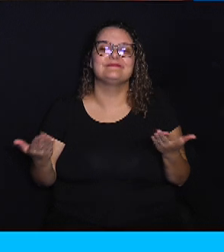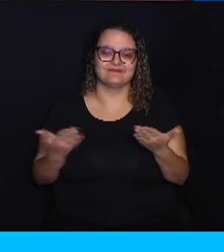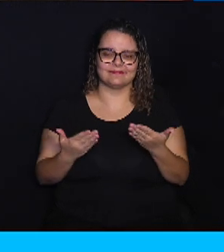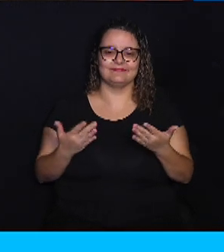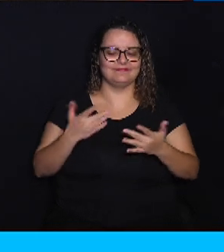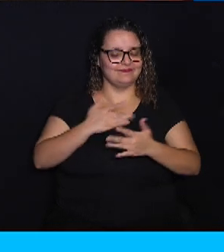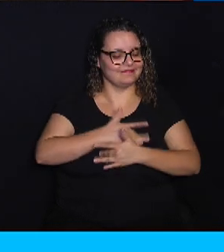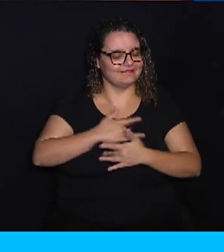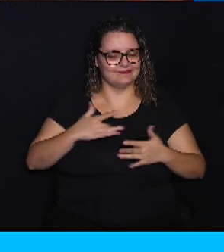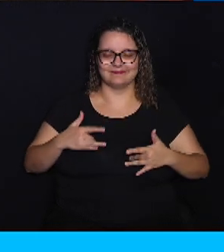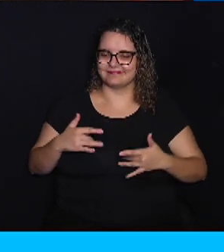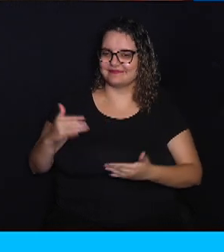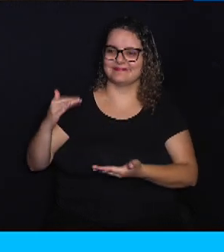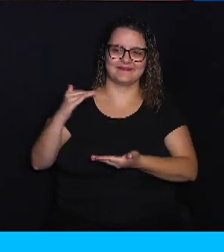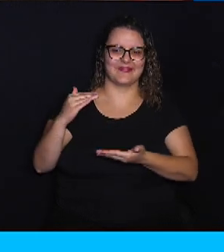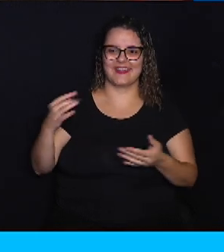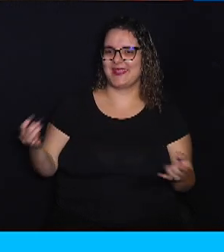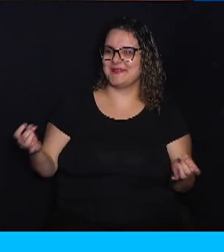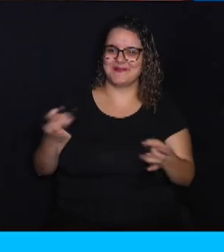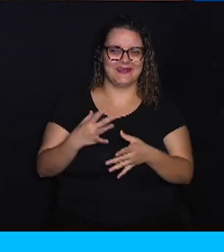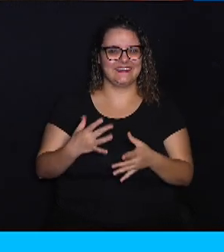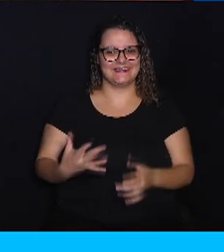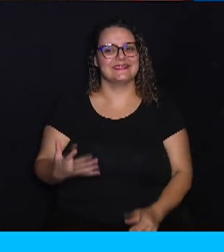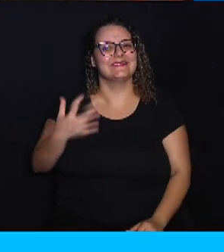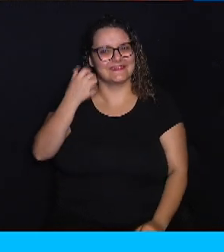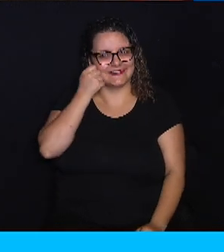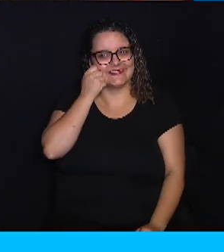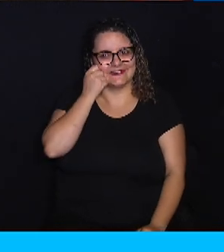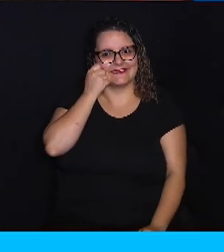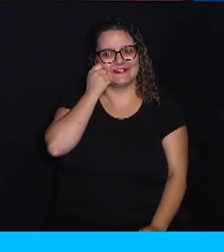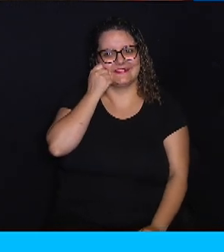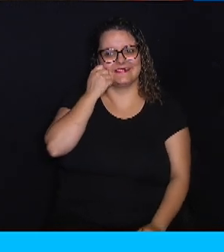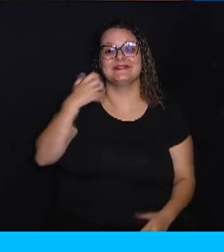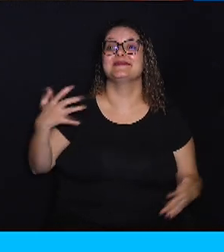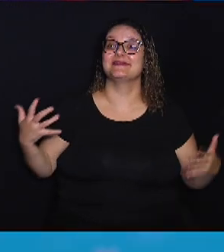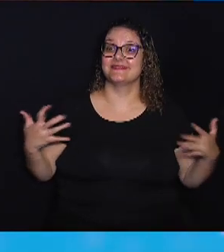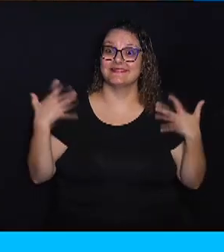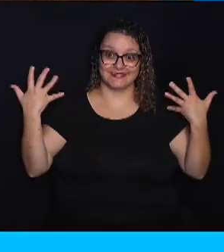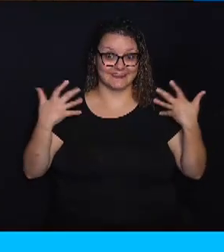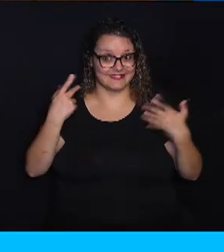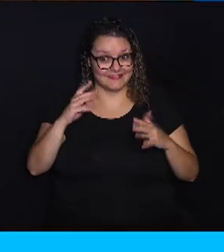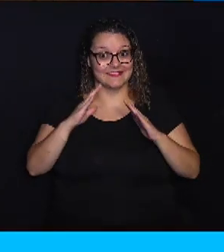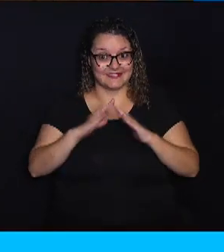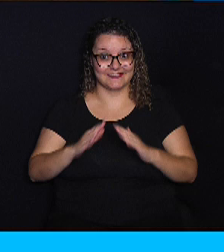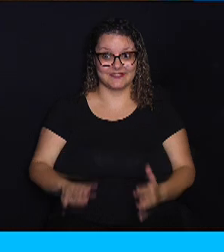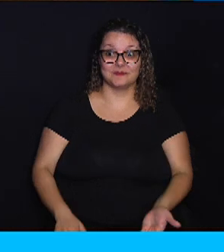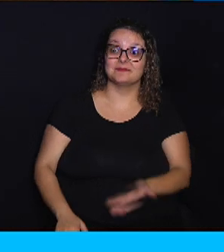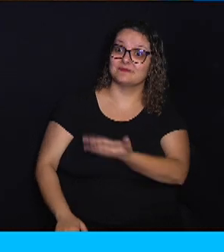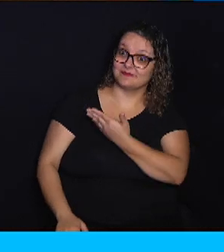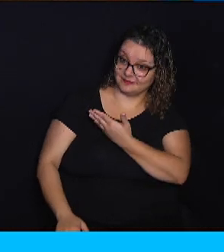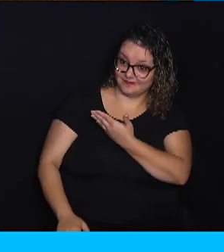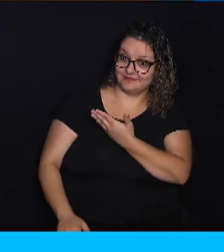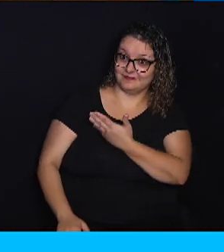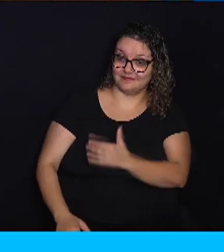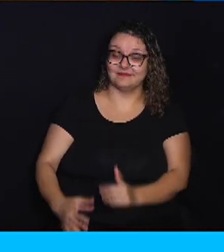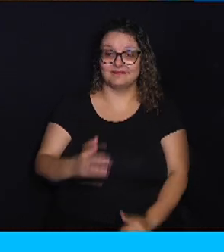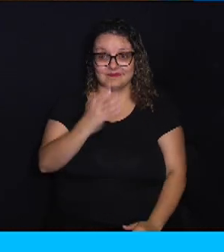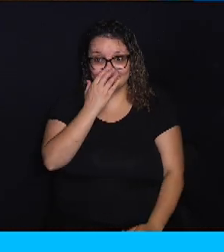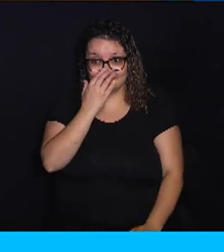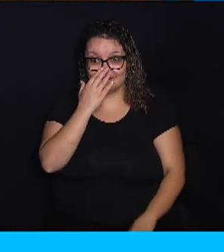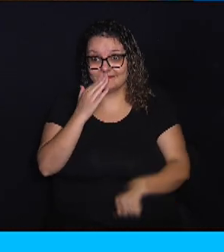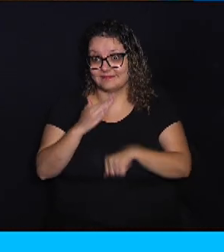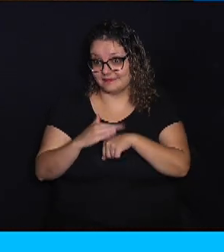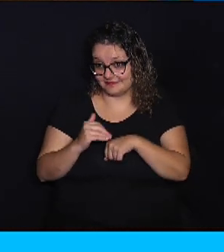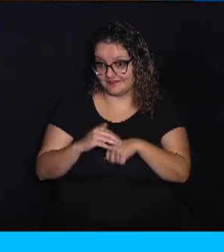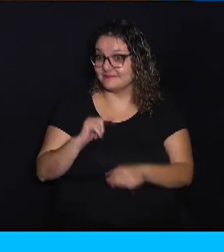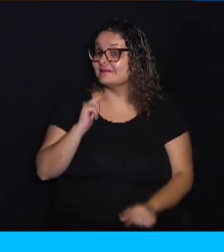esse bebezão já está pronto para ser adotado e alegrar a sua casa. O Arnaldo é um cãozinho bem dócil